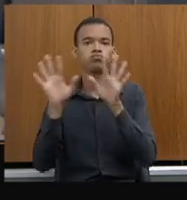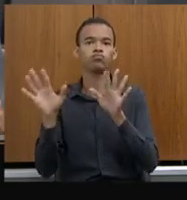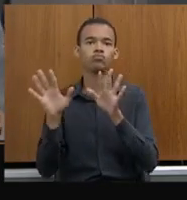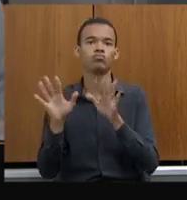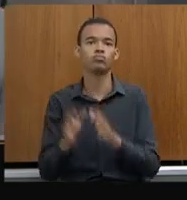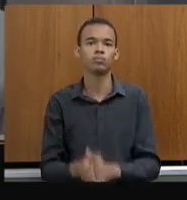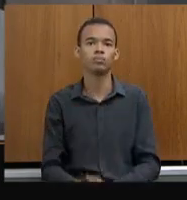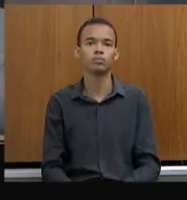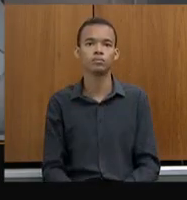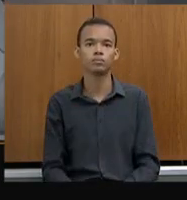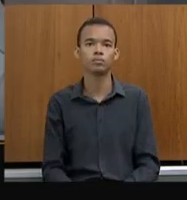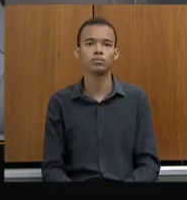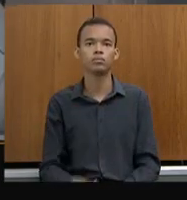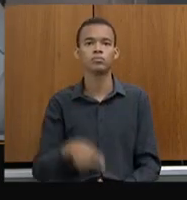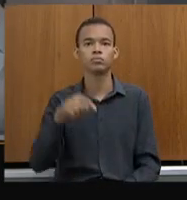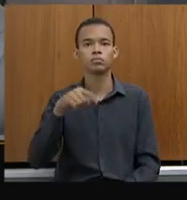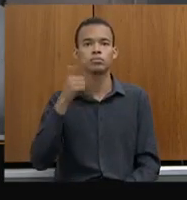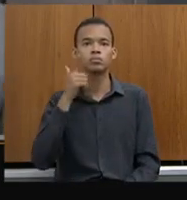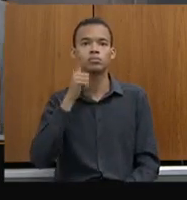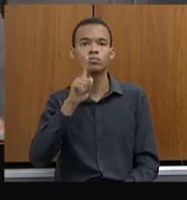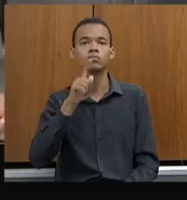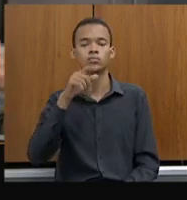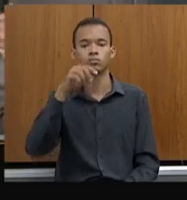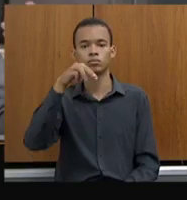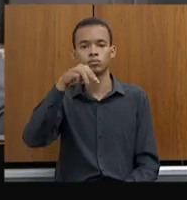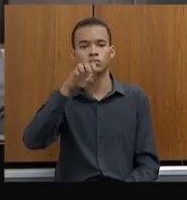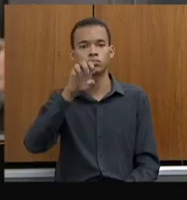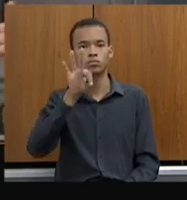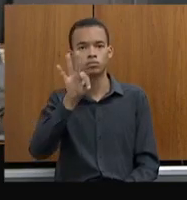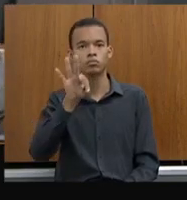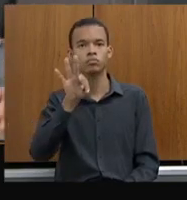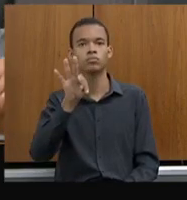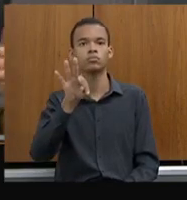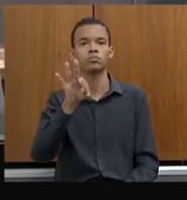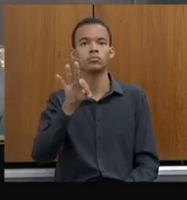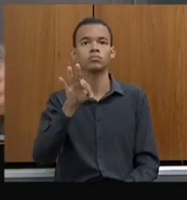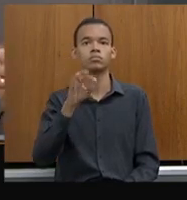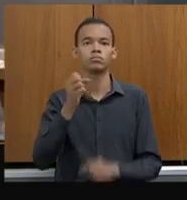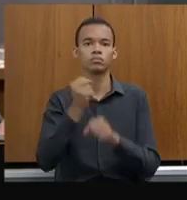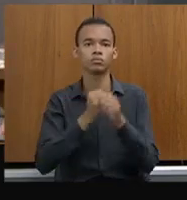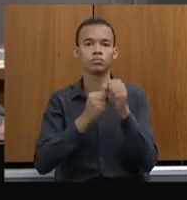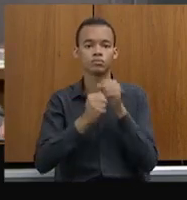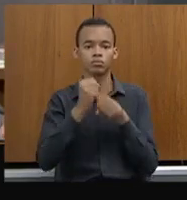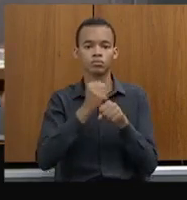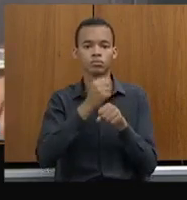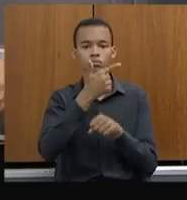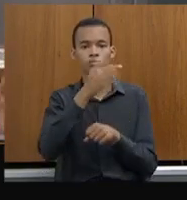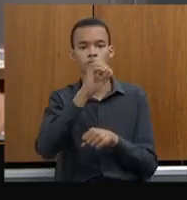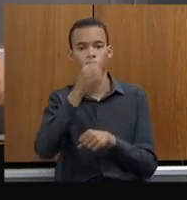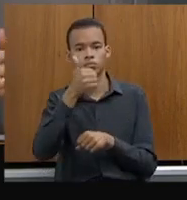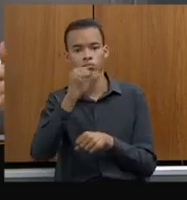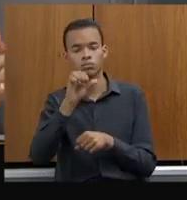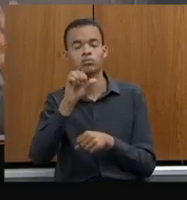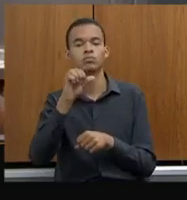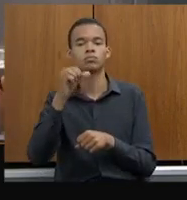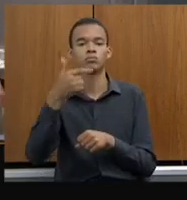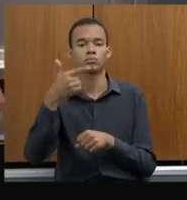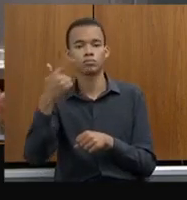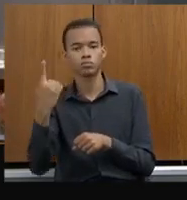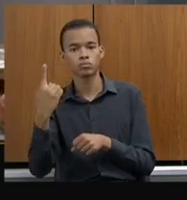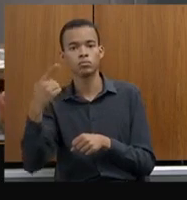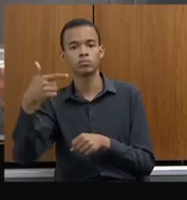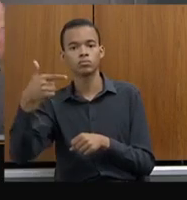número de matches, do número de coincidências 2019, 2020, 2021, 2022. Na medida que aumentou a